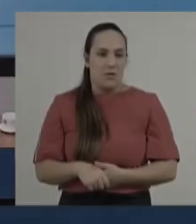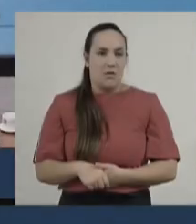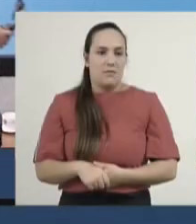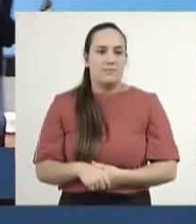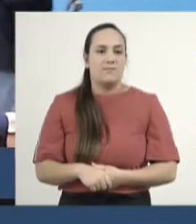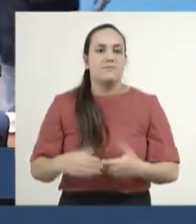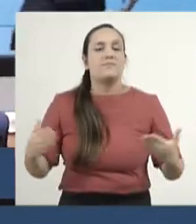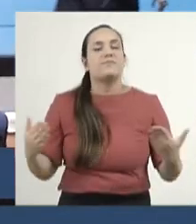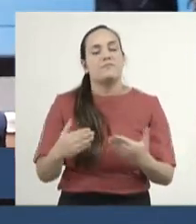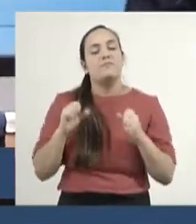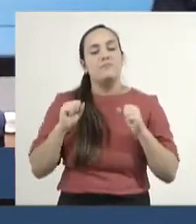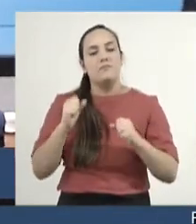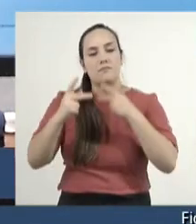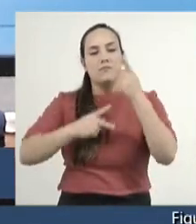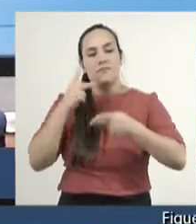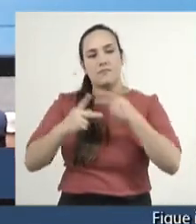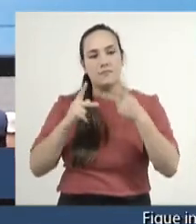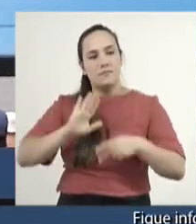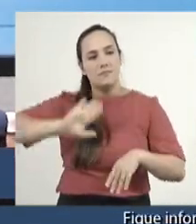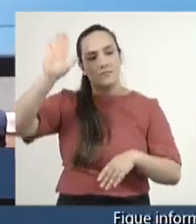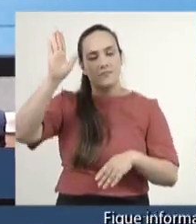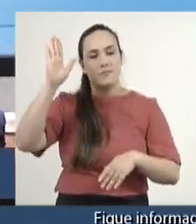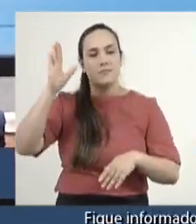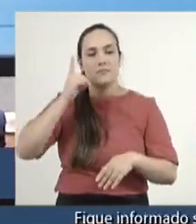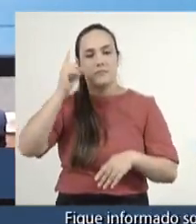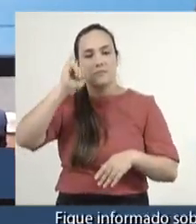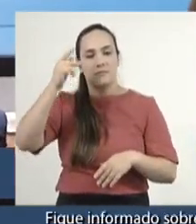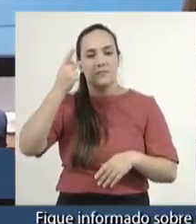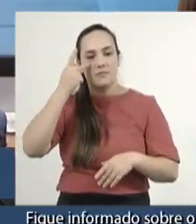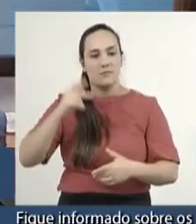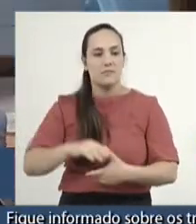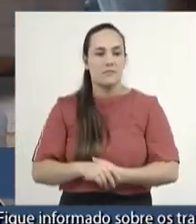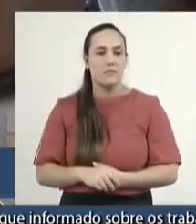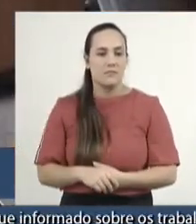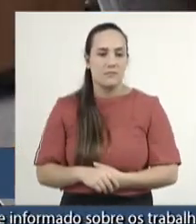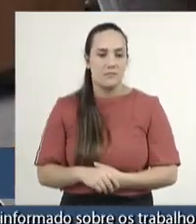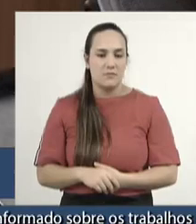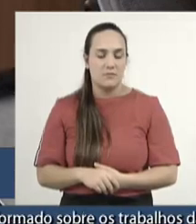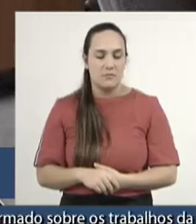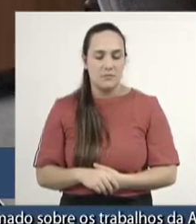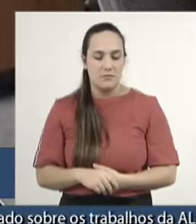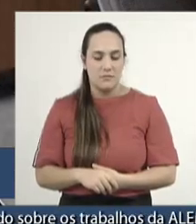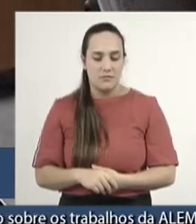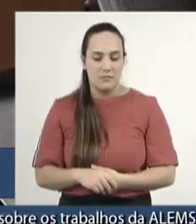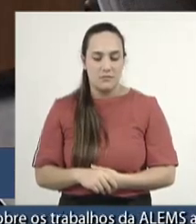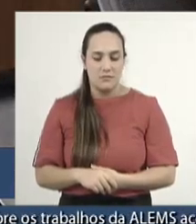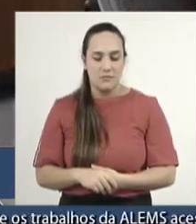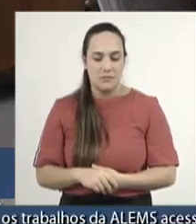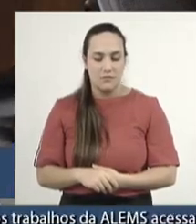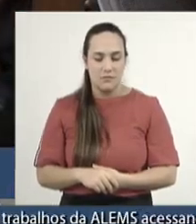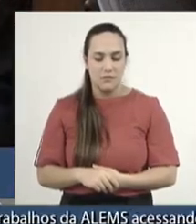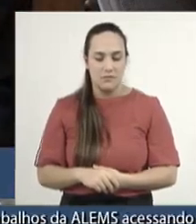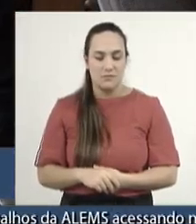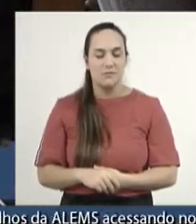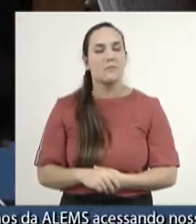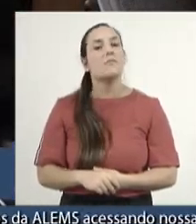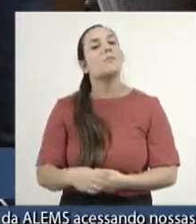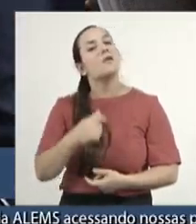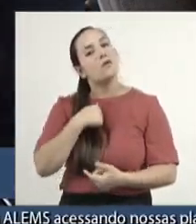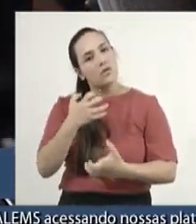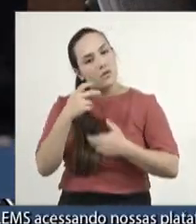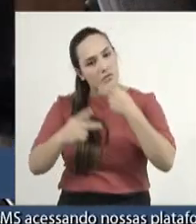Com a palavra pela ordem, o deputado João Henrique Catanço. Senhor presidente, eu gostaria de